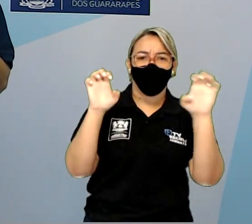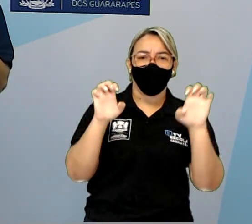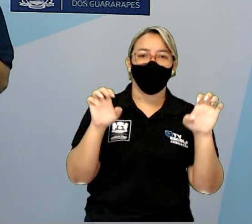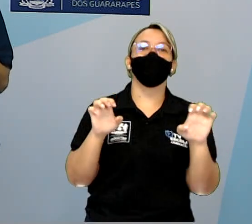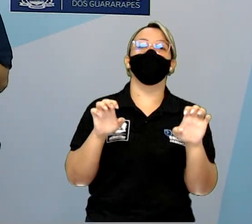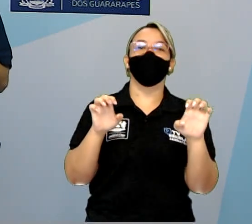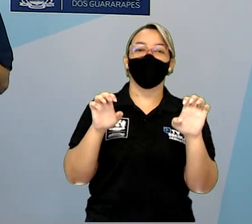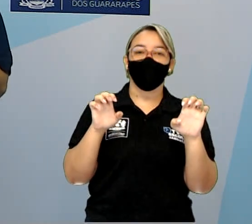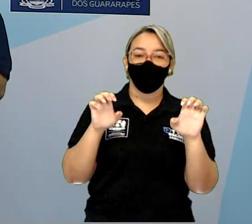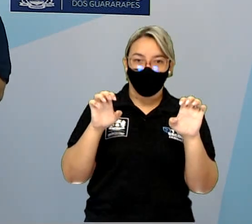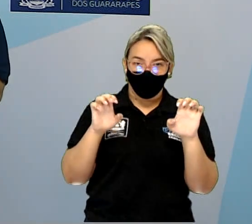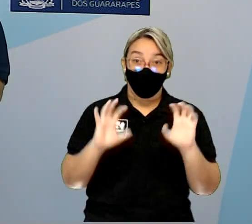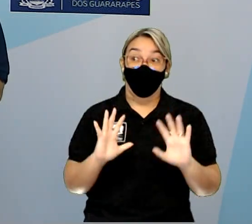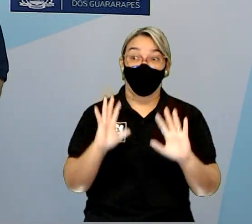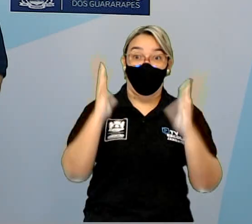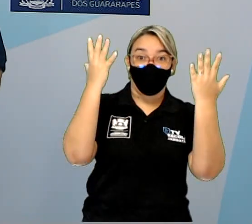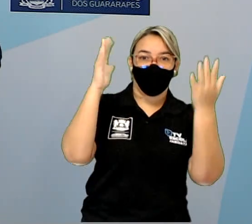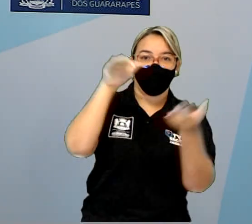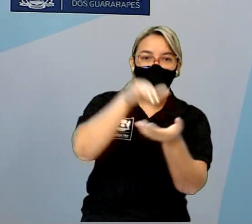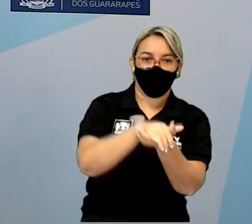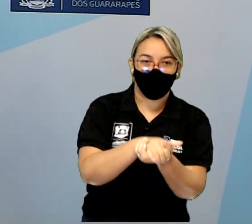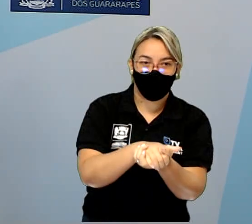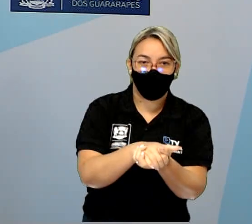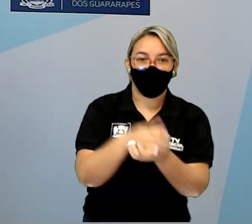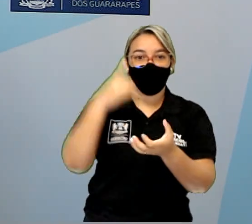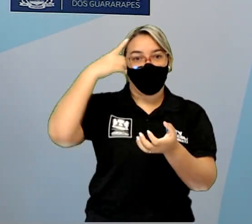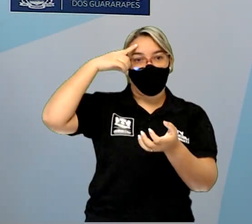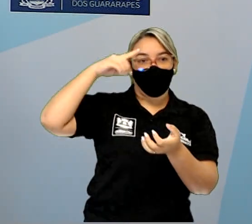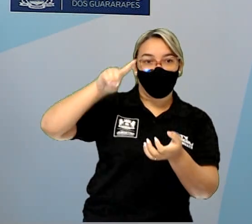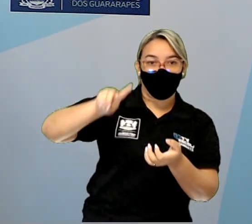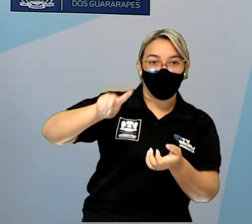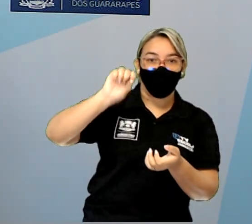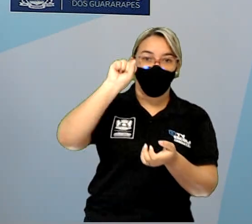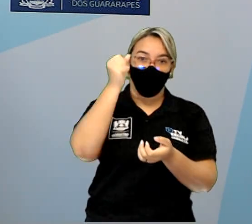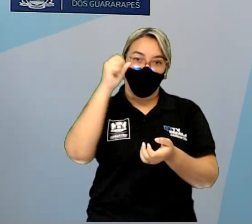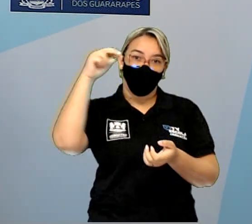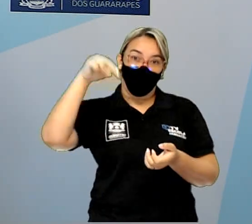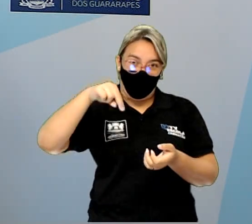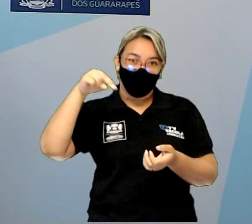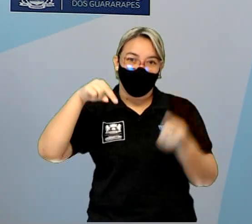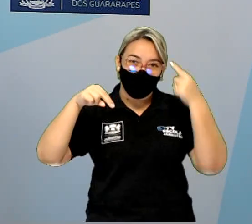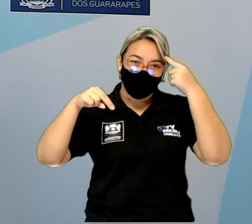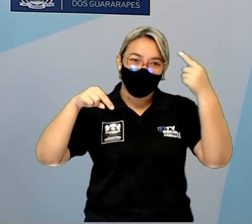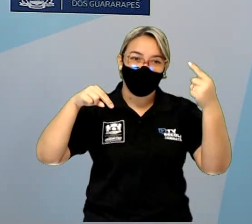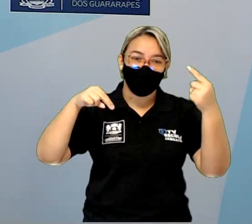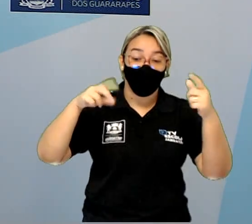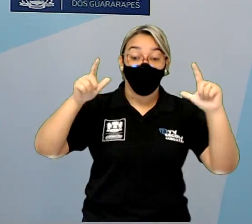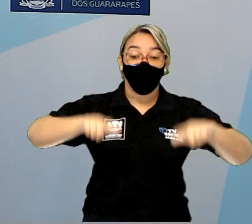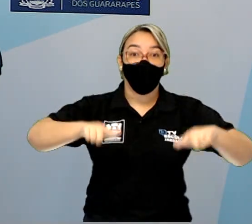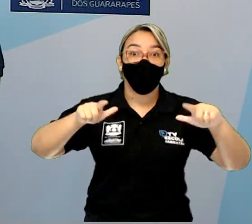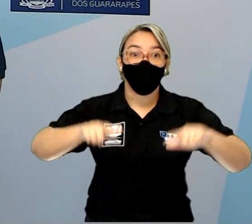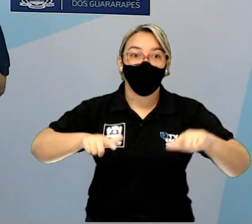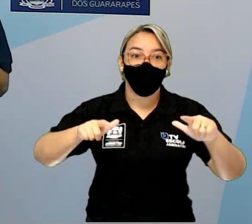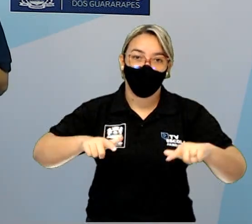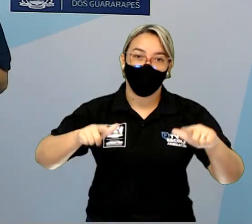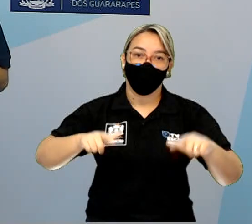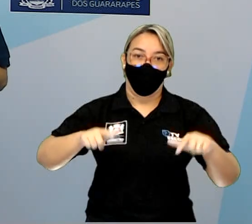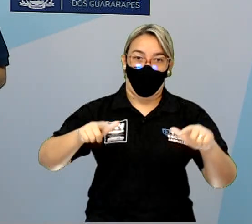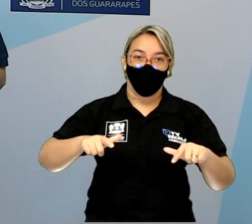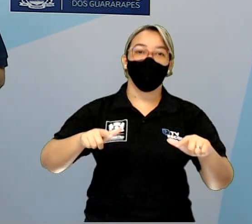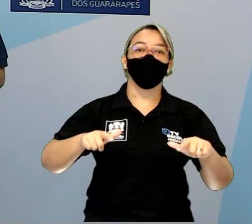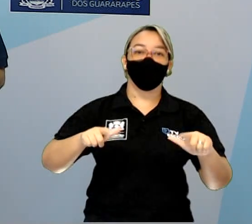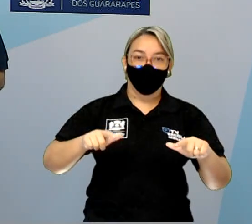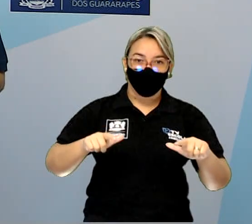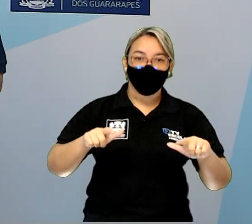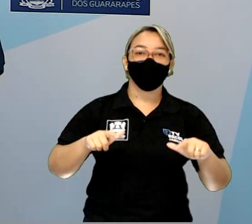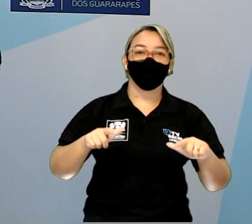O evento era um casamento, tinha a data, 8 de novembro, lembram? Tinha o local onde ia acontecer